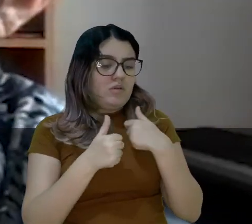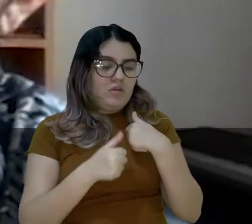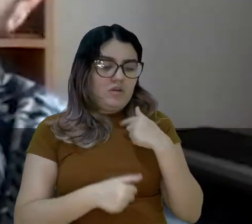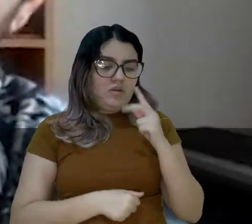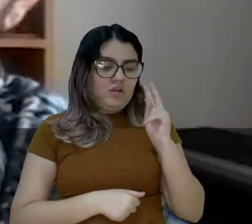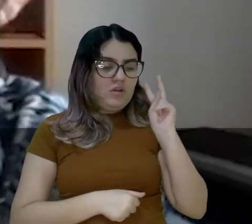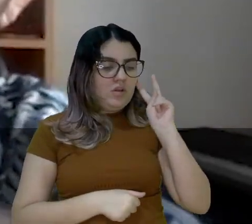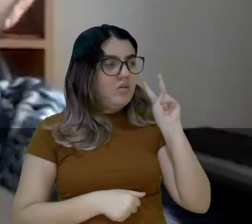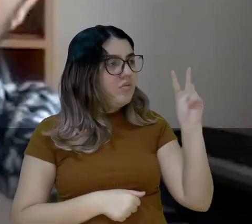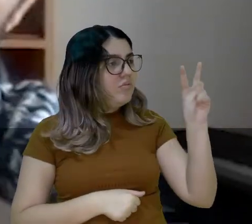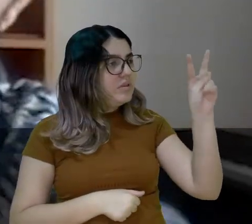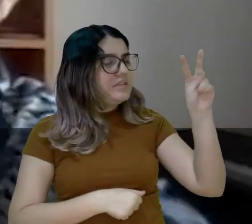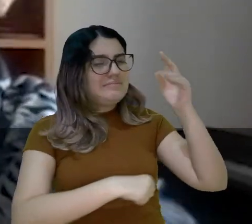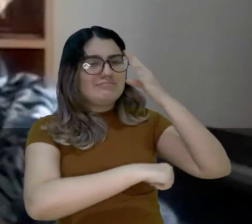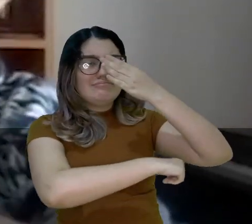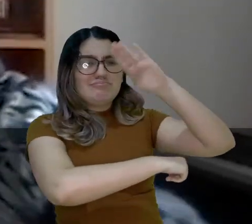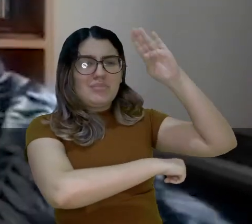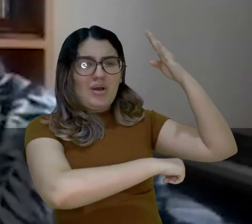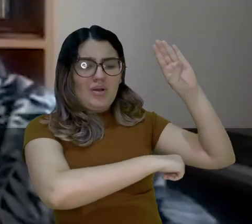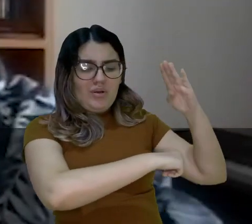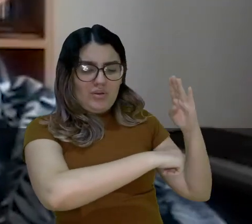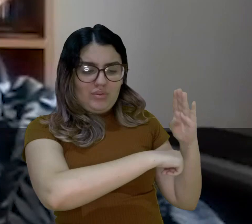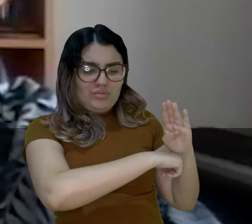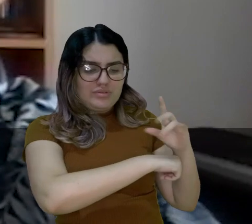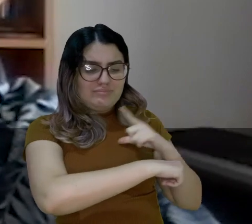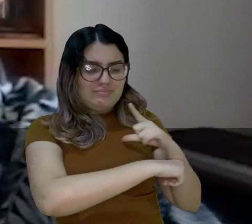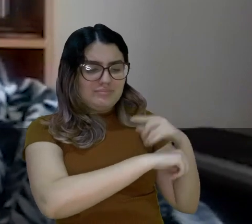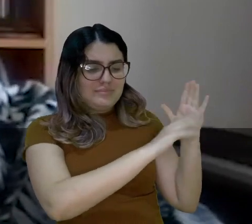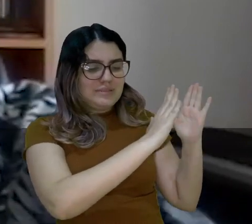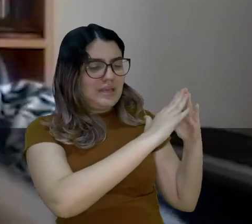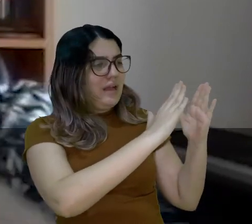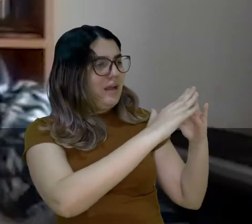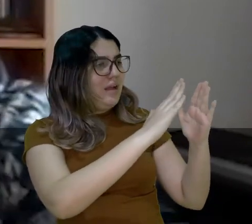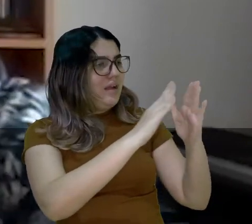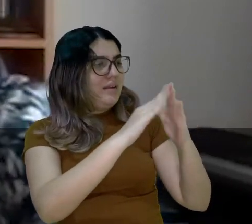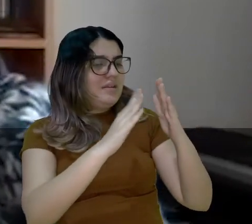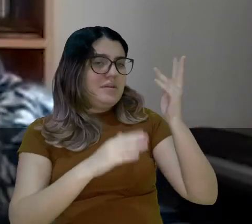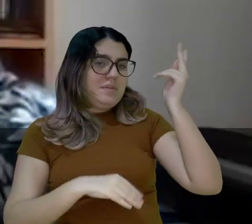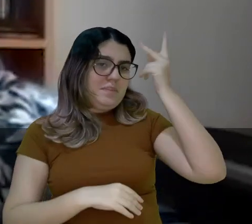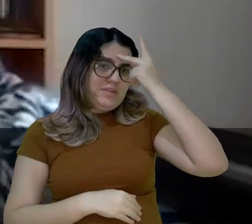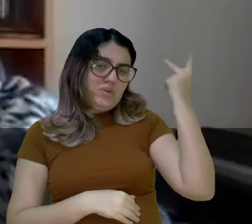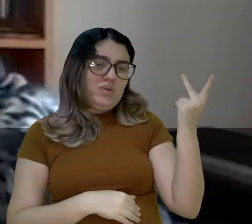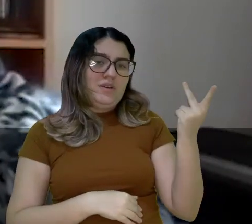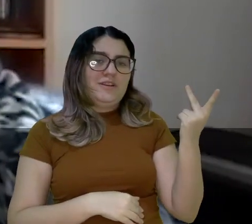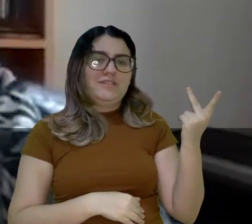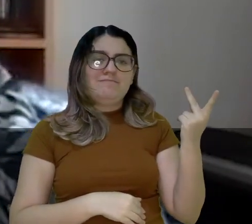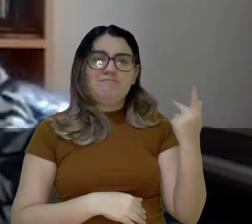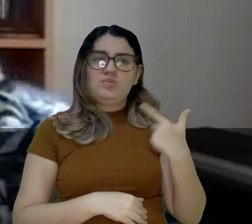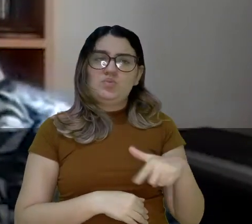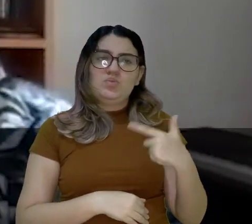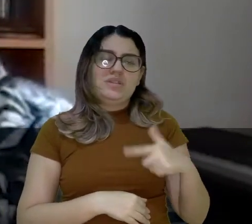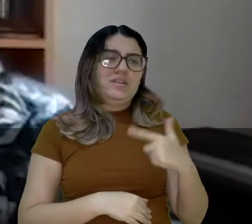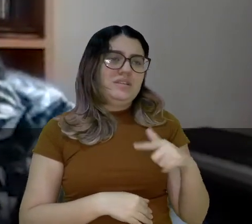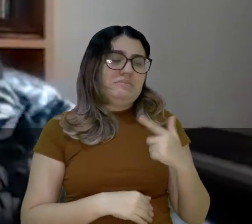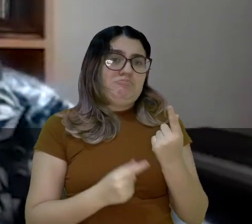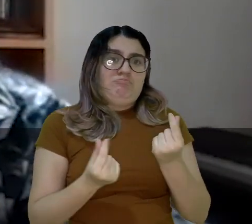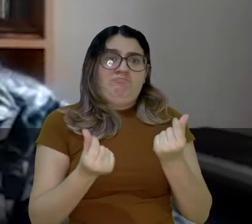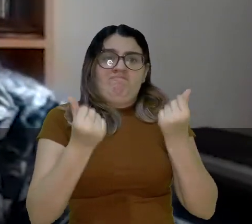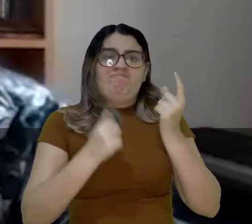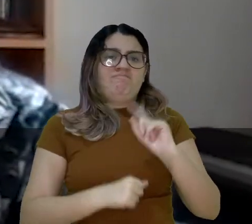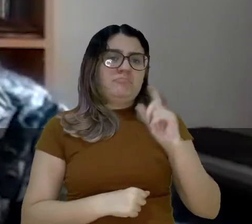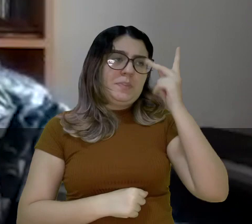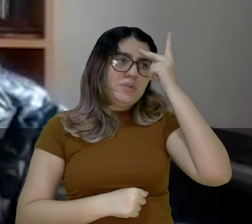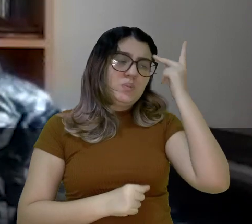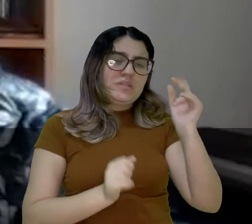olhava nos montes, nos cerros, casas. Casas de pessoas que não têm